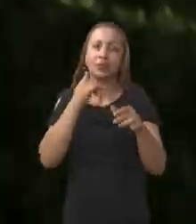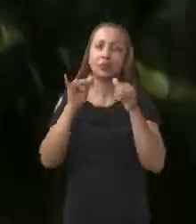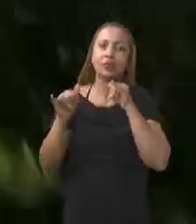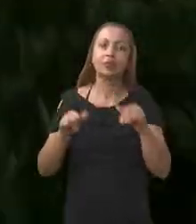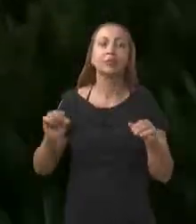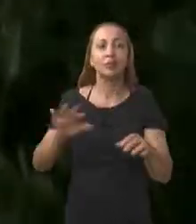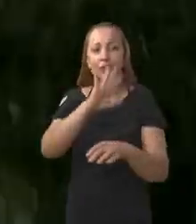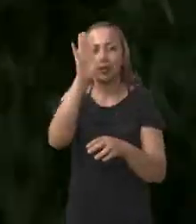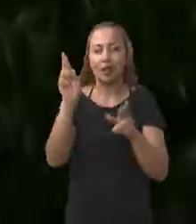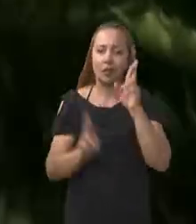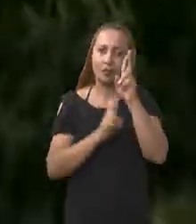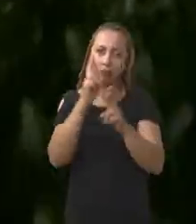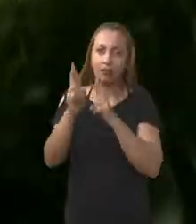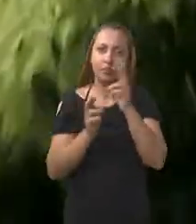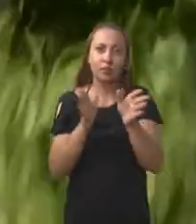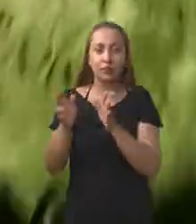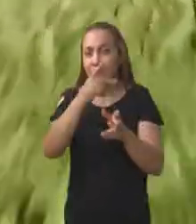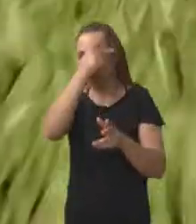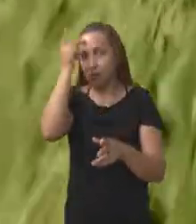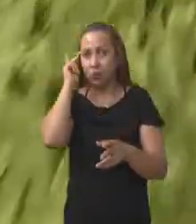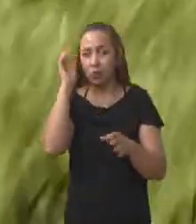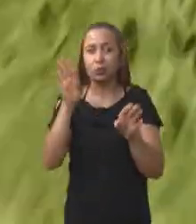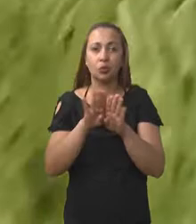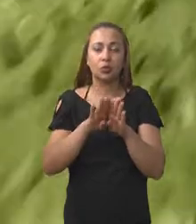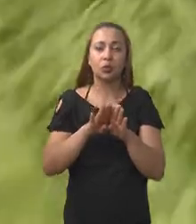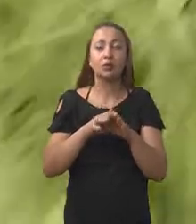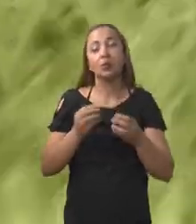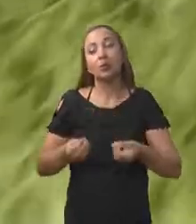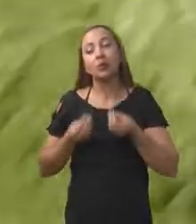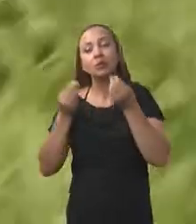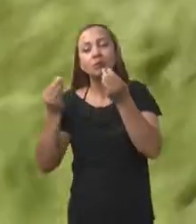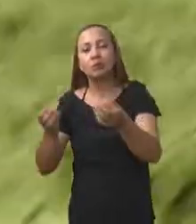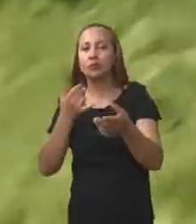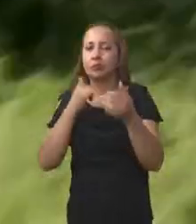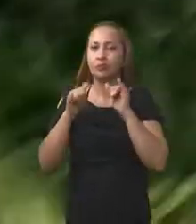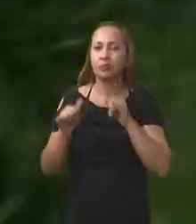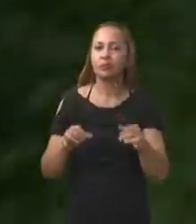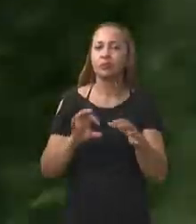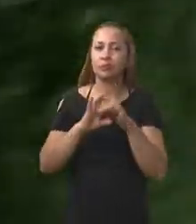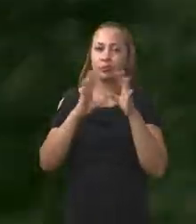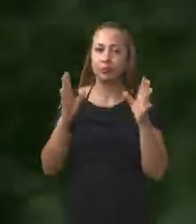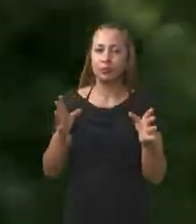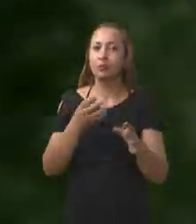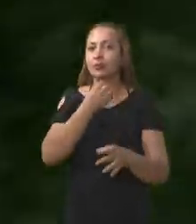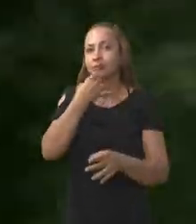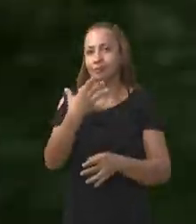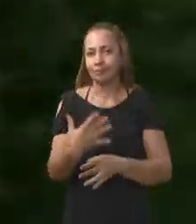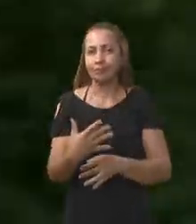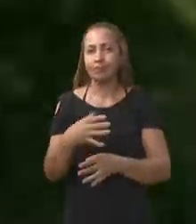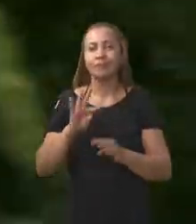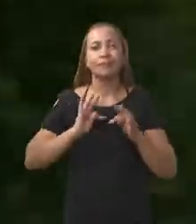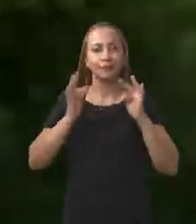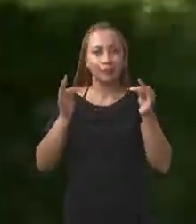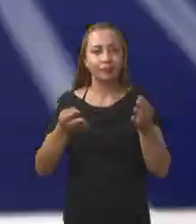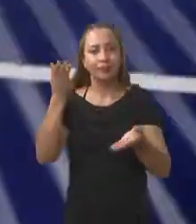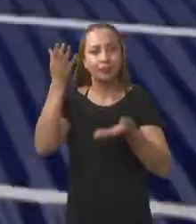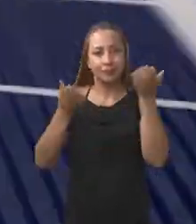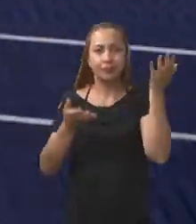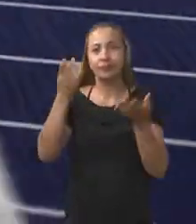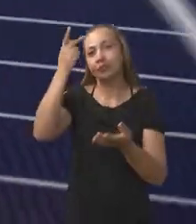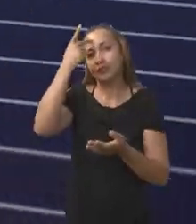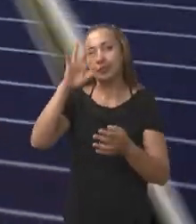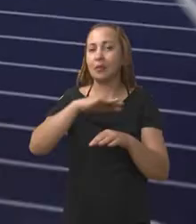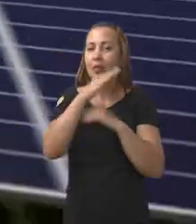as relações entre consumidores e fornecedores de energia, permitindo benefícios técnicos e econômicos